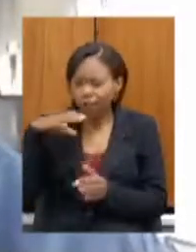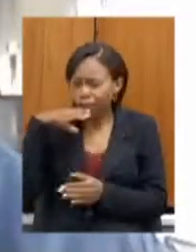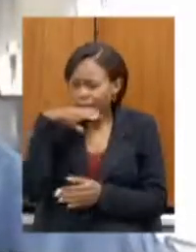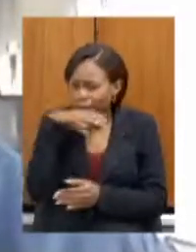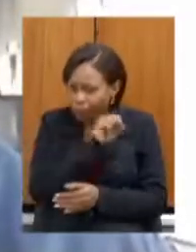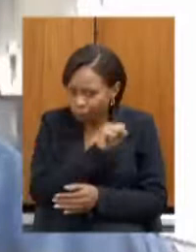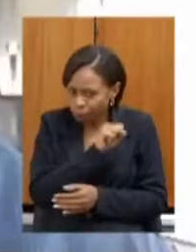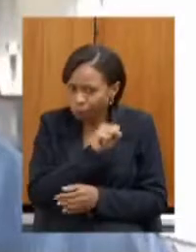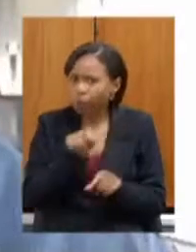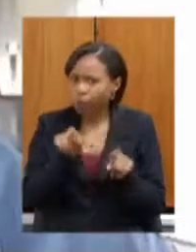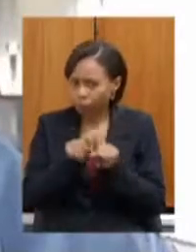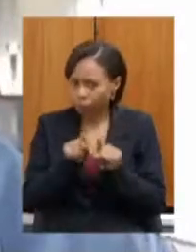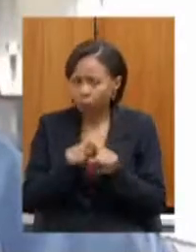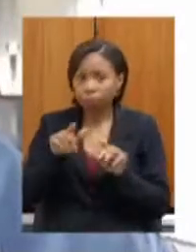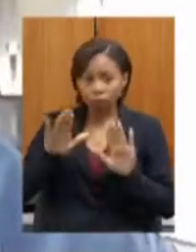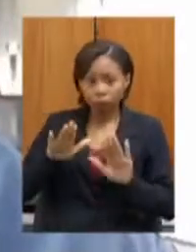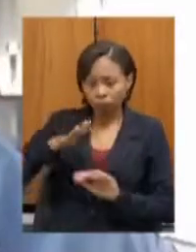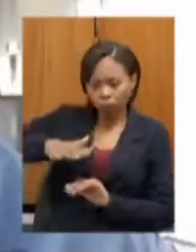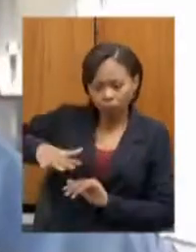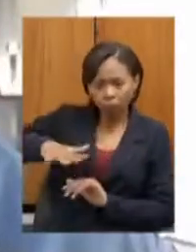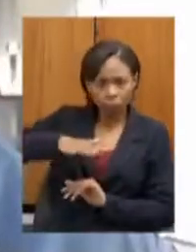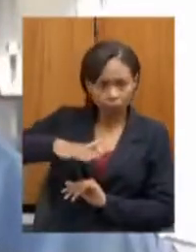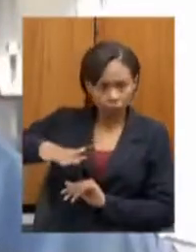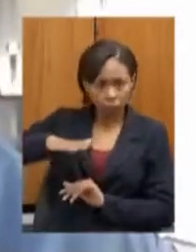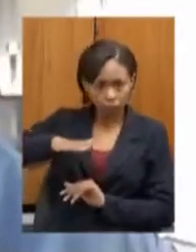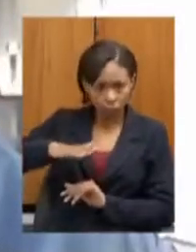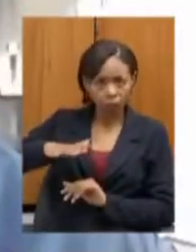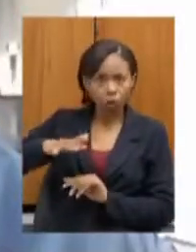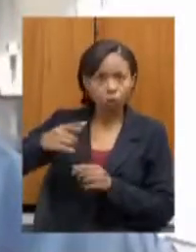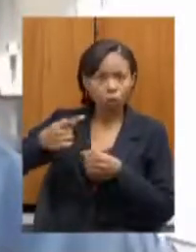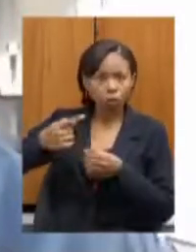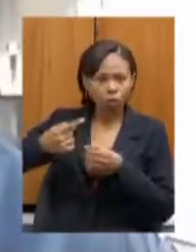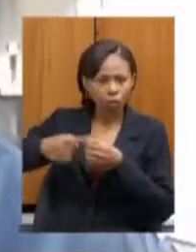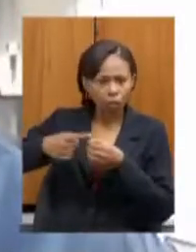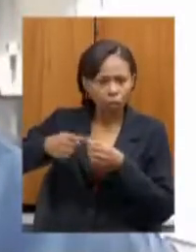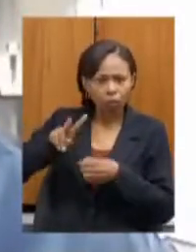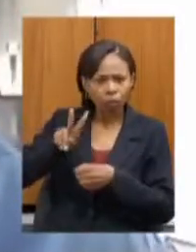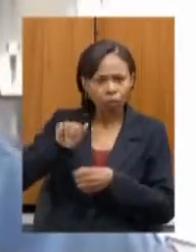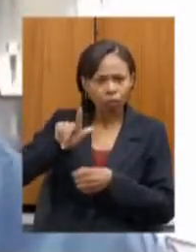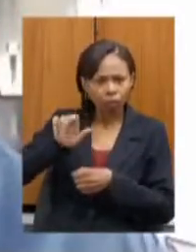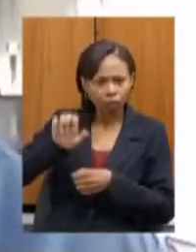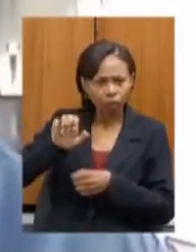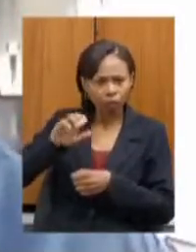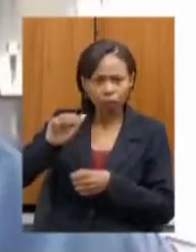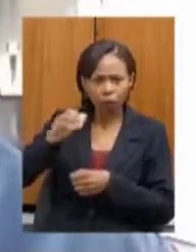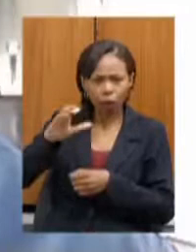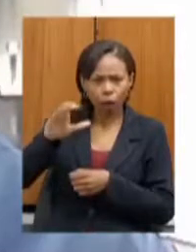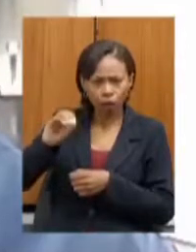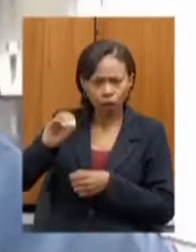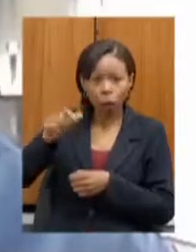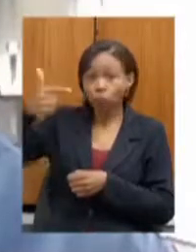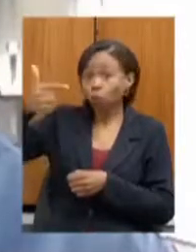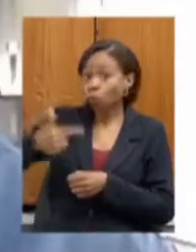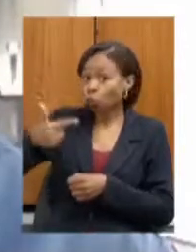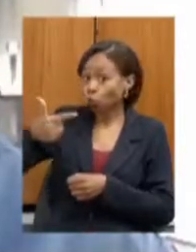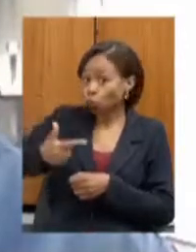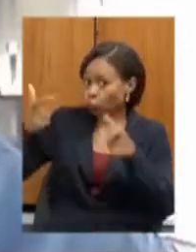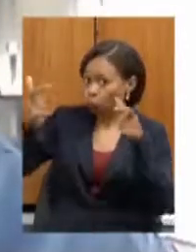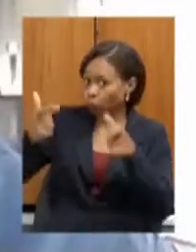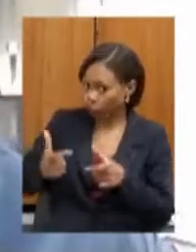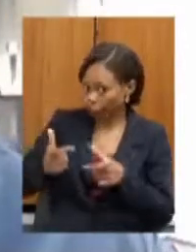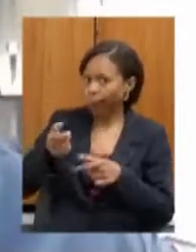ainda a região metropolitana secretária do Vale do Aço é a segunda do Estado e vem aguardando